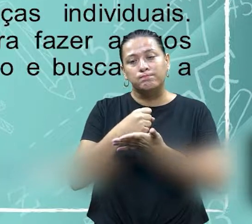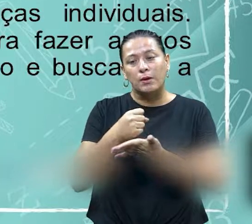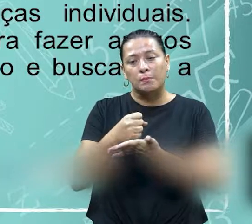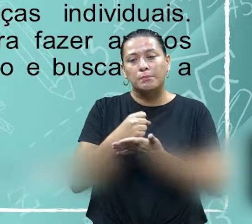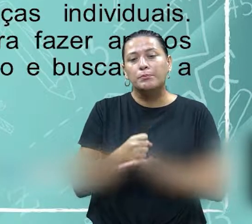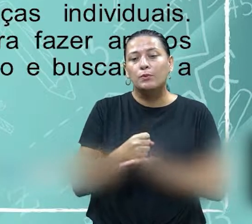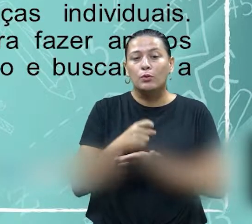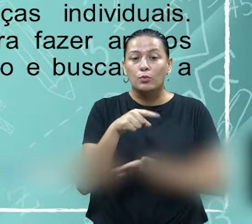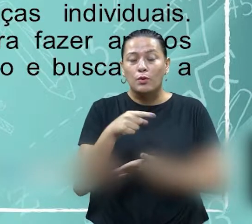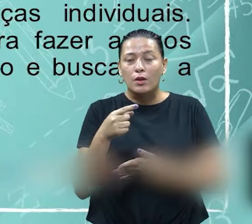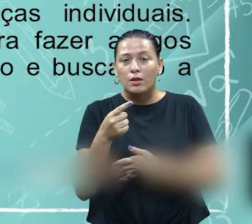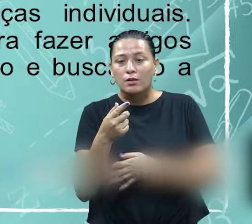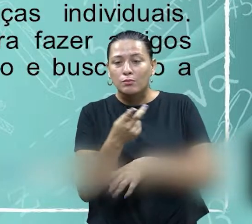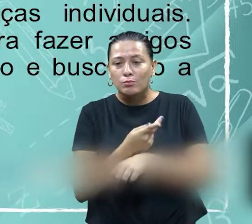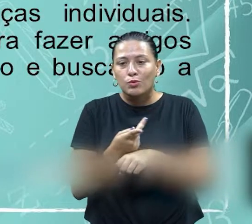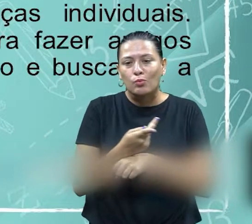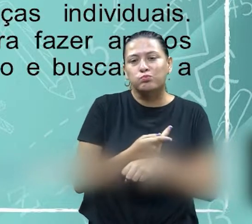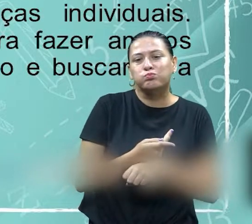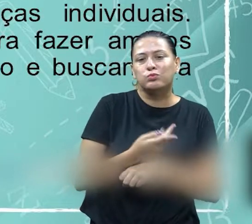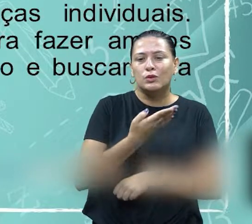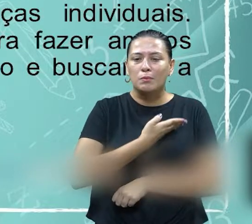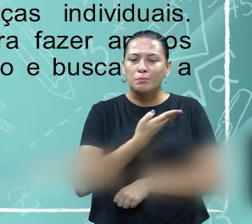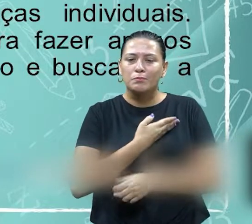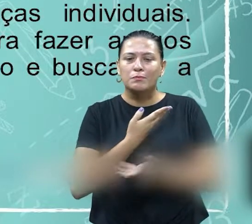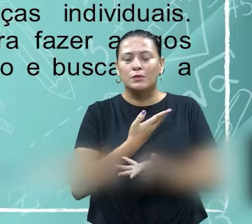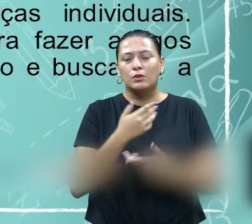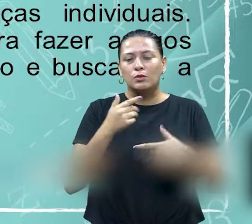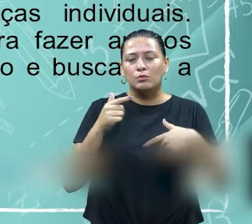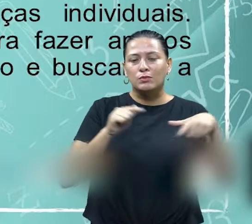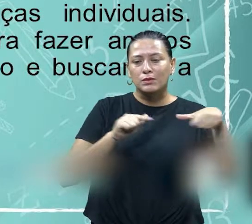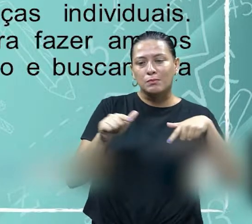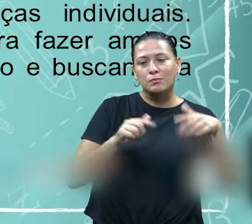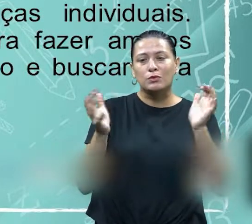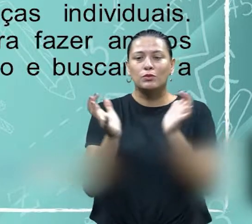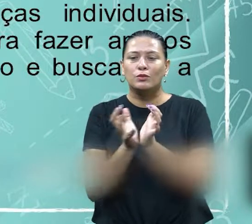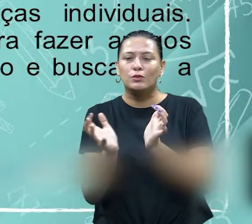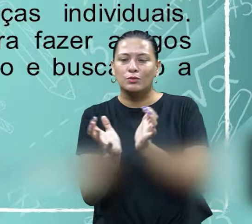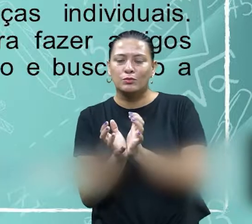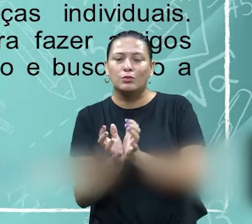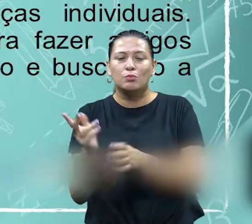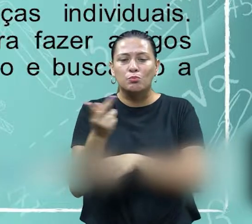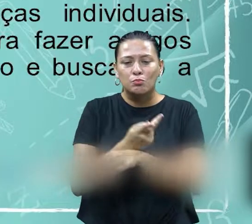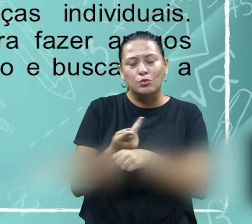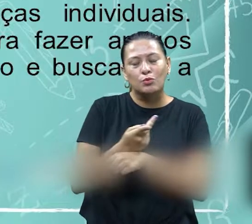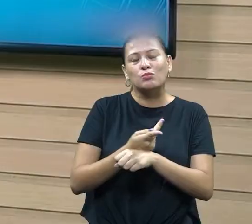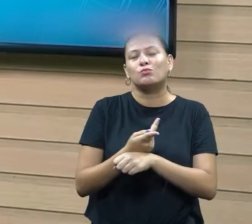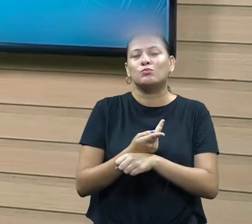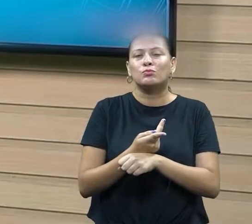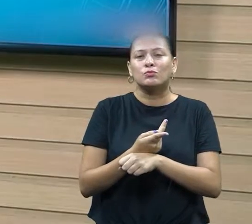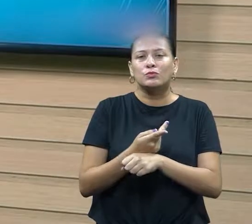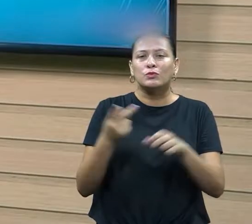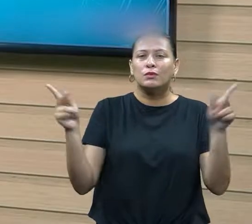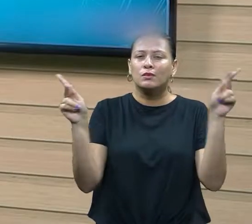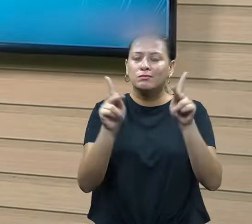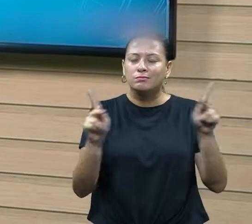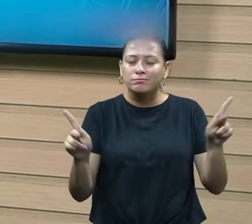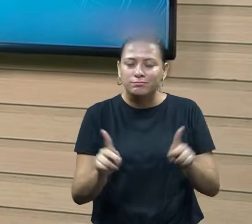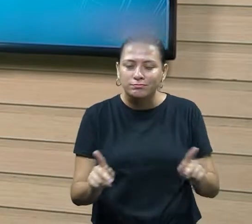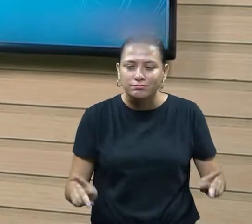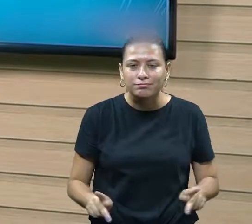ele procura fazer amigos, trabalhando para um grupo e buscando paz e harmonia. Veja só, como se ele convém